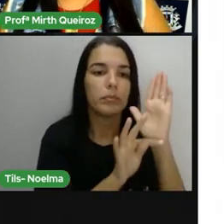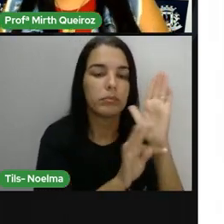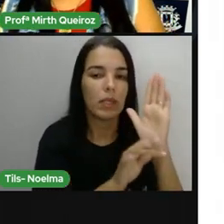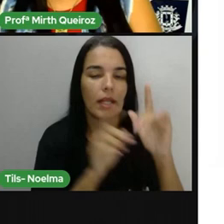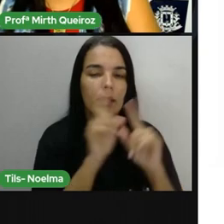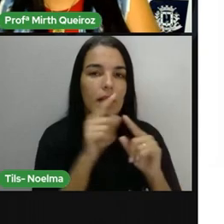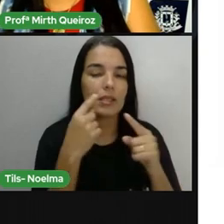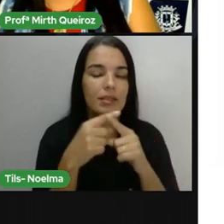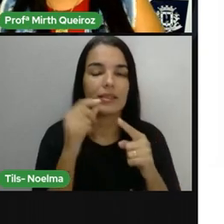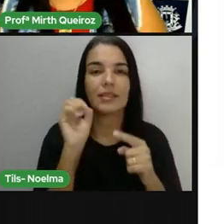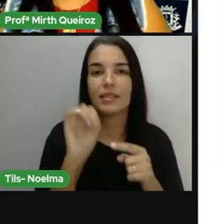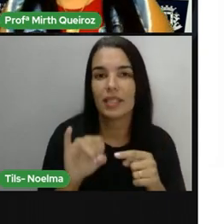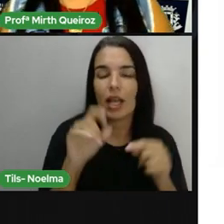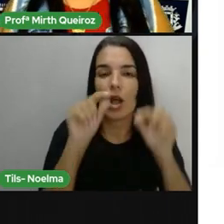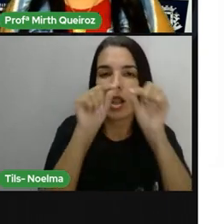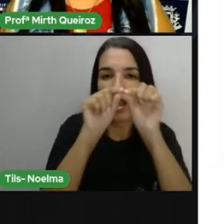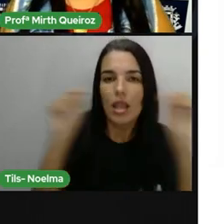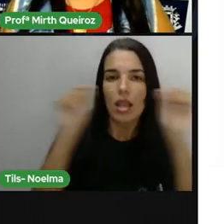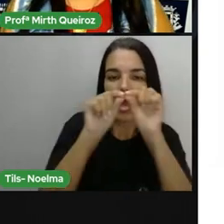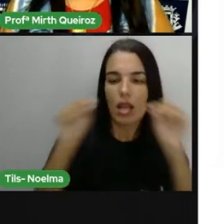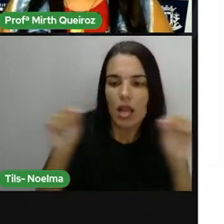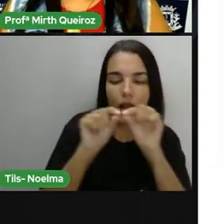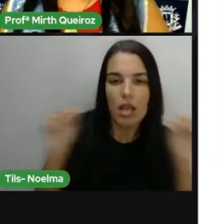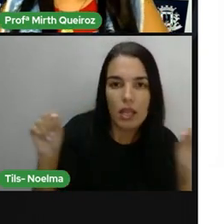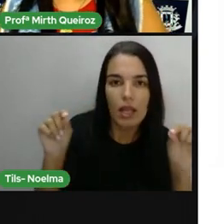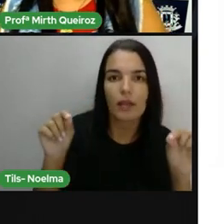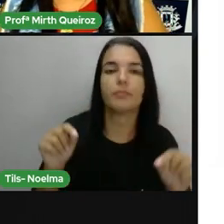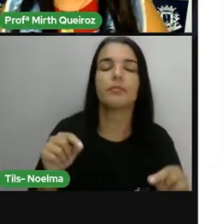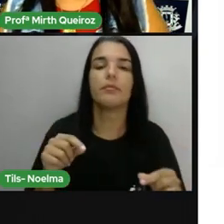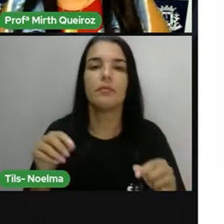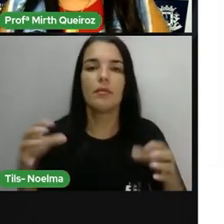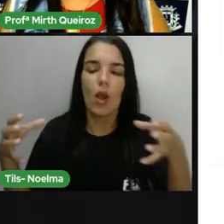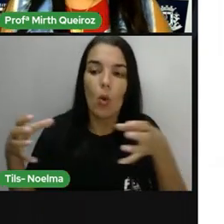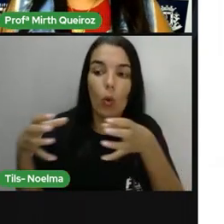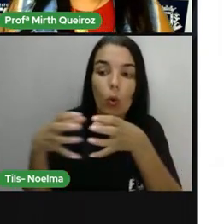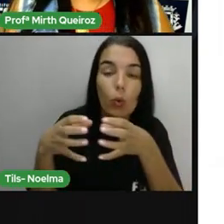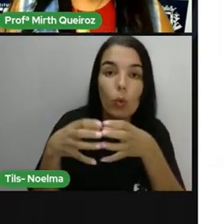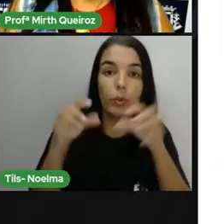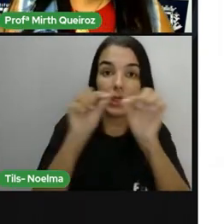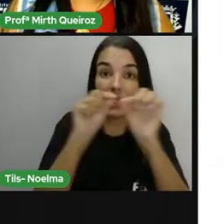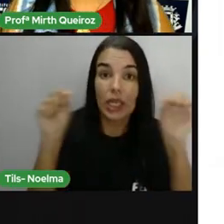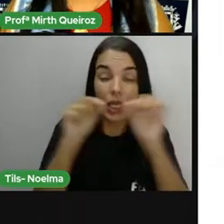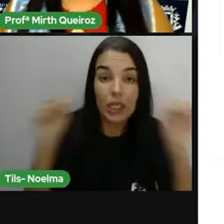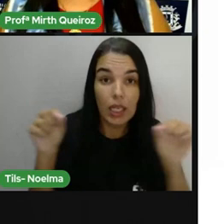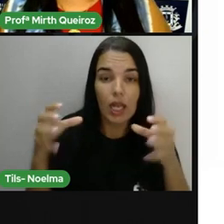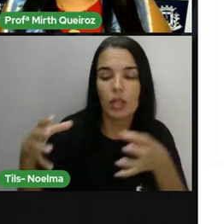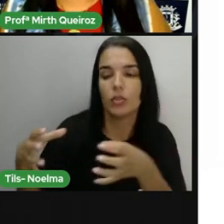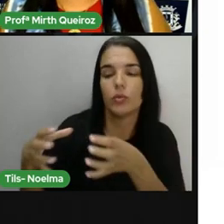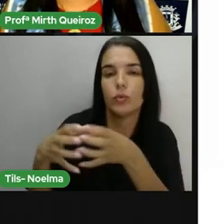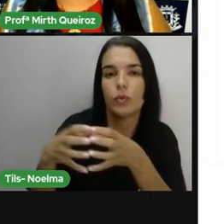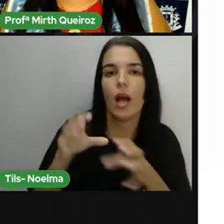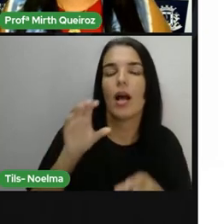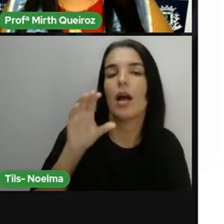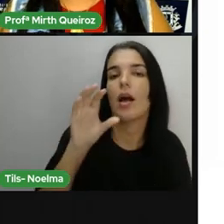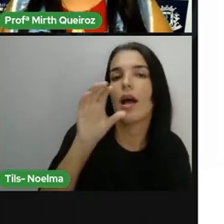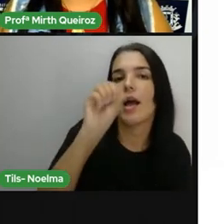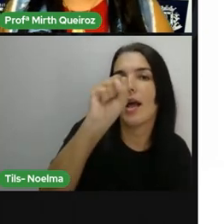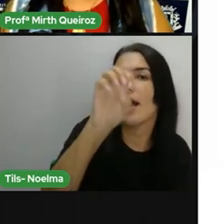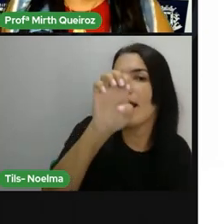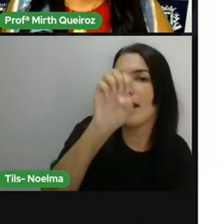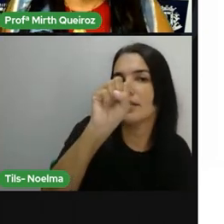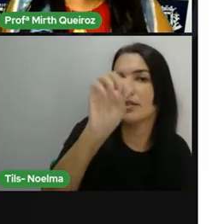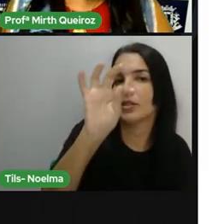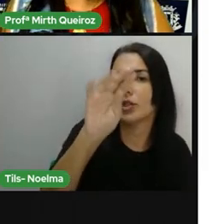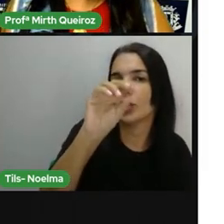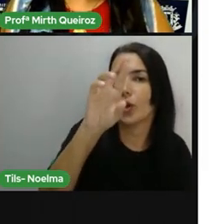linha é um verso. E cada conjunto de versos forma uma estrofe. Não parágrafo, certo, gente? São